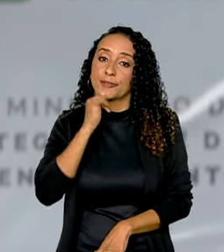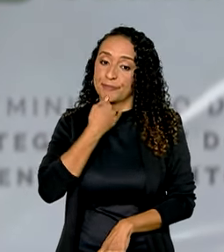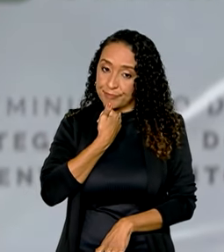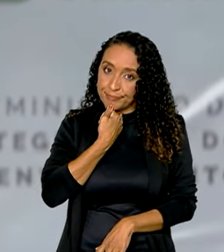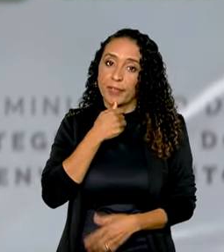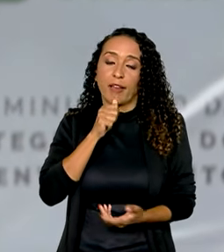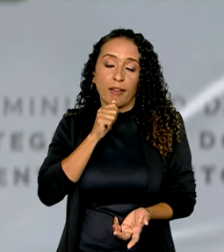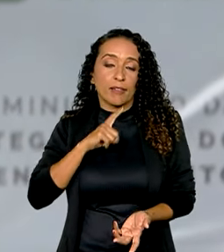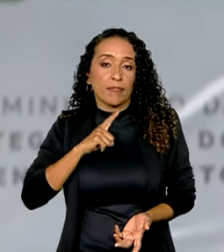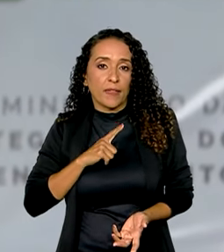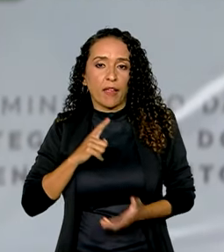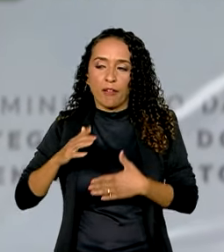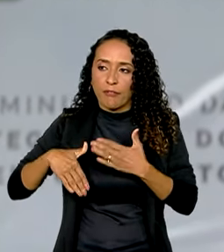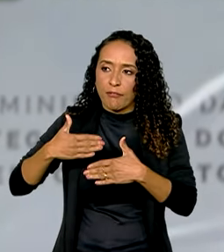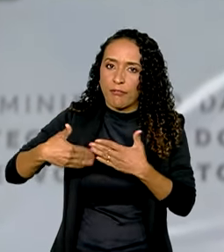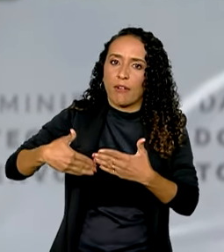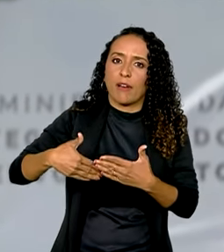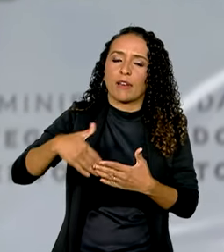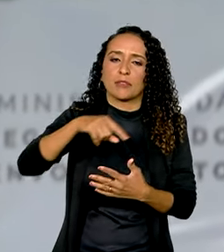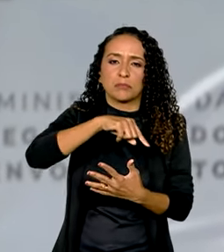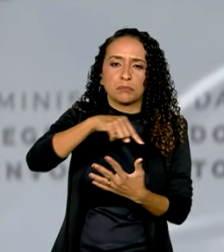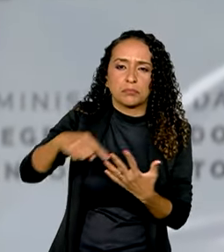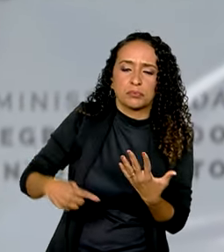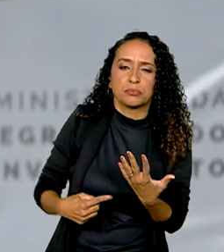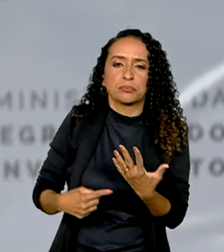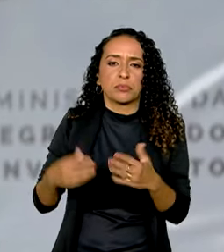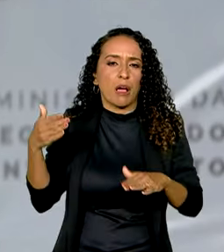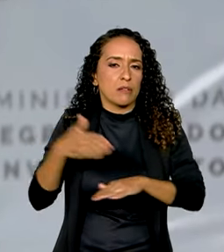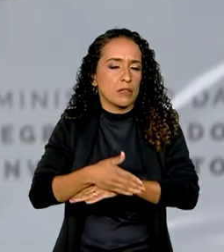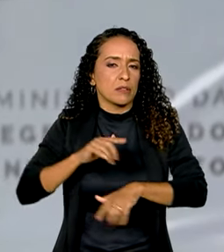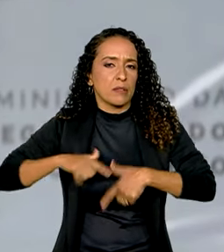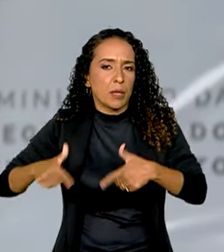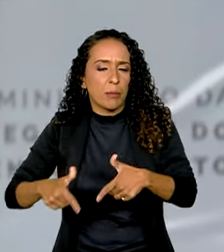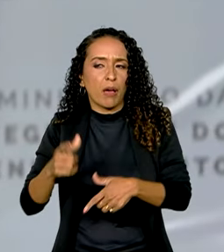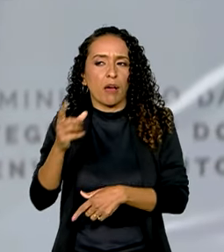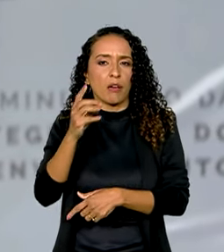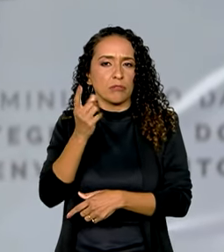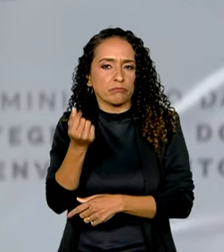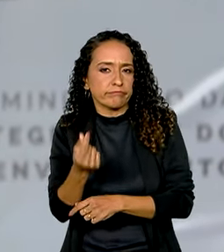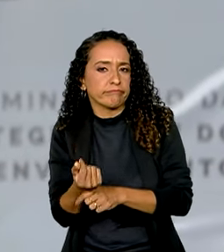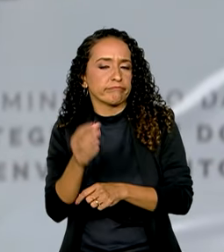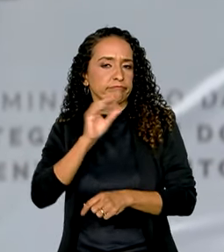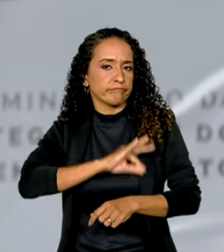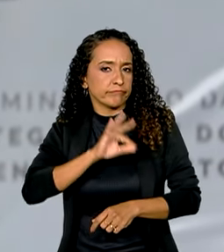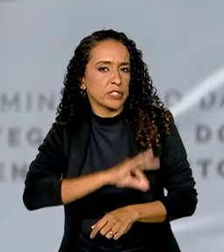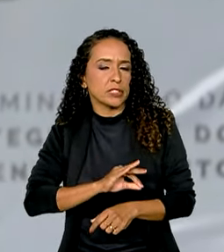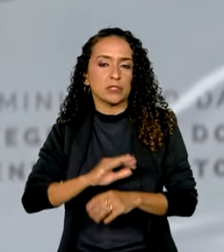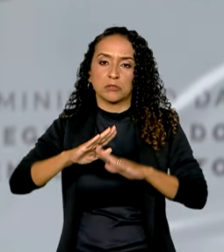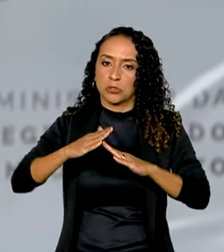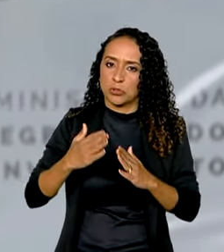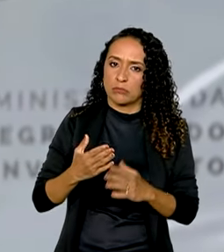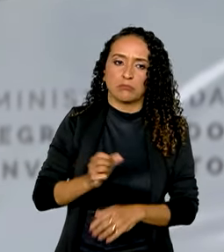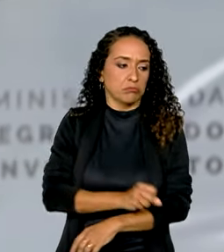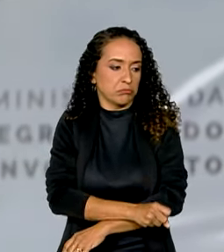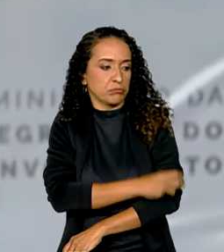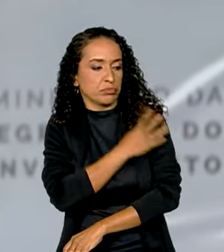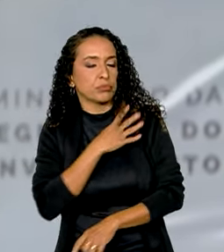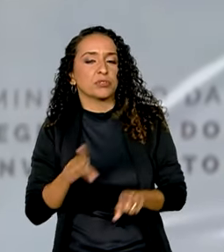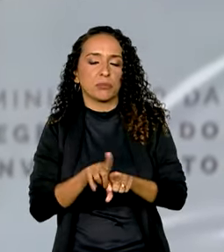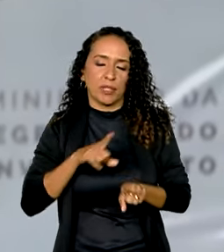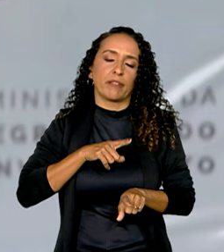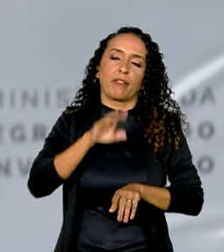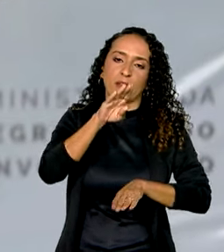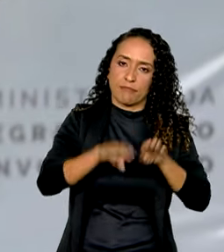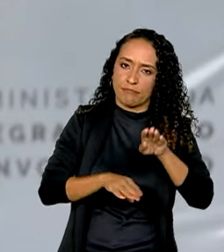ainda tem diversos indicadores sociais de acesso ao trabalho, de renda, da própria escolaridade, ainda tem desigualdade em